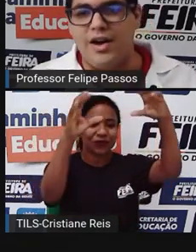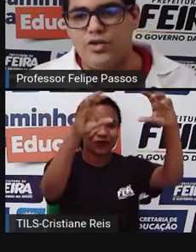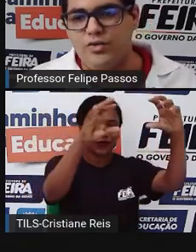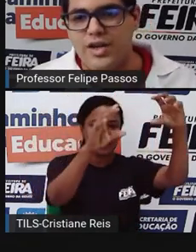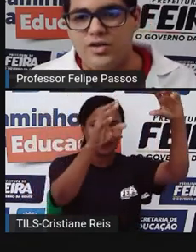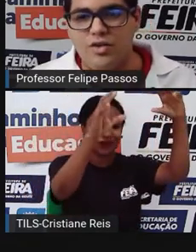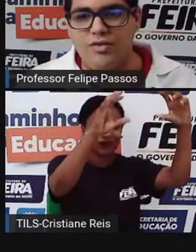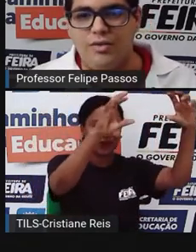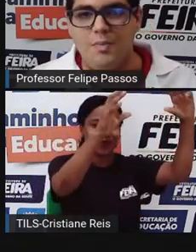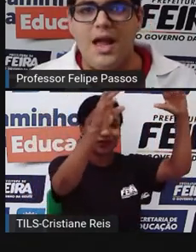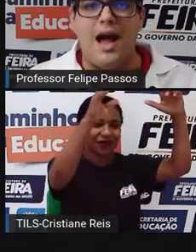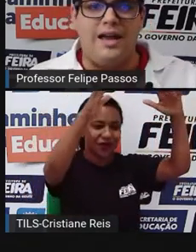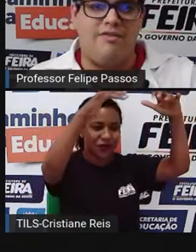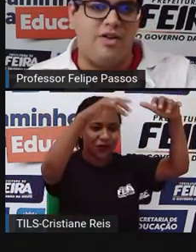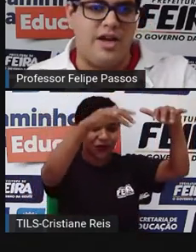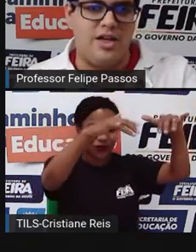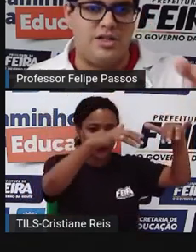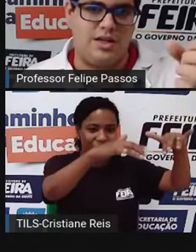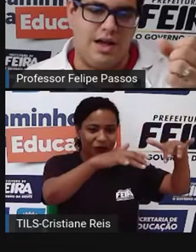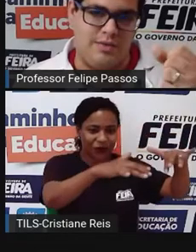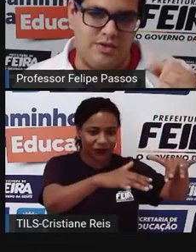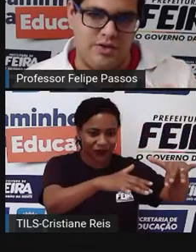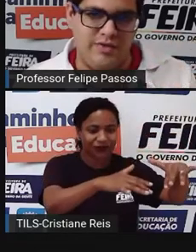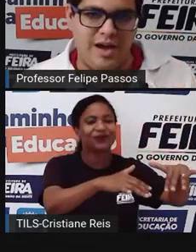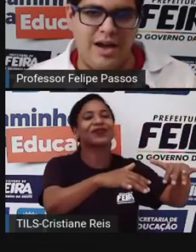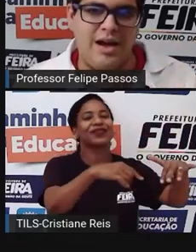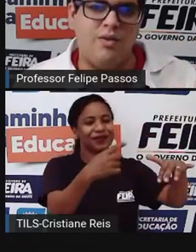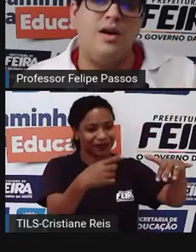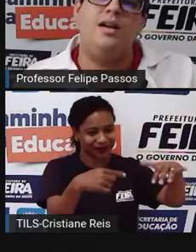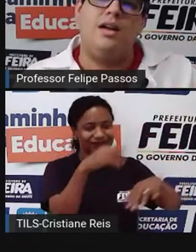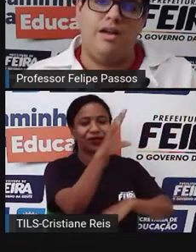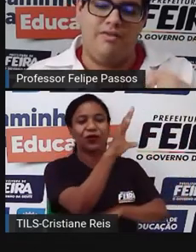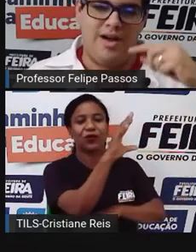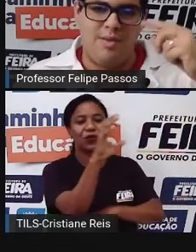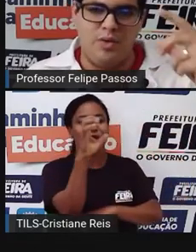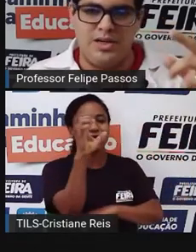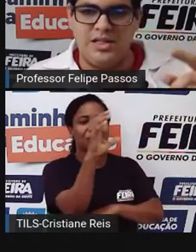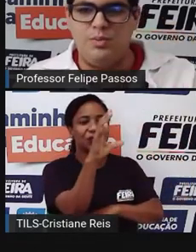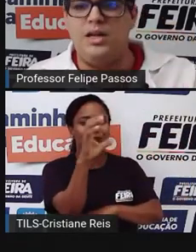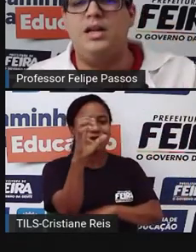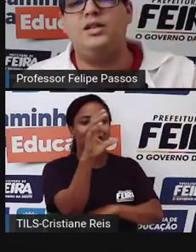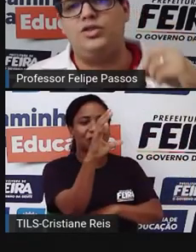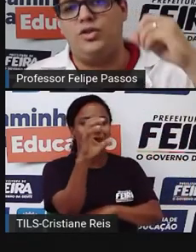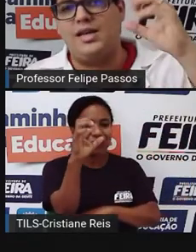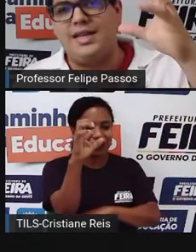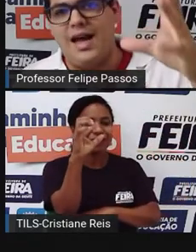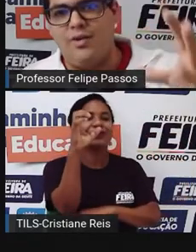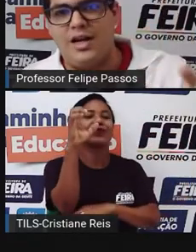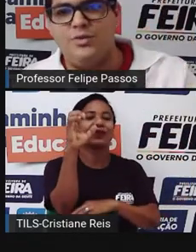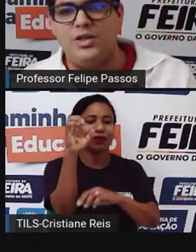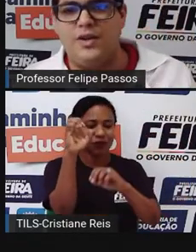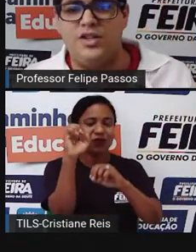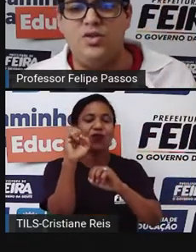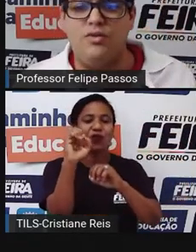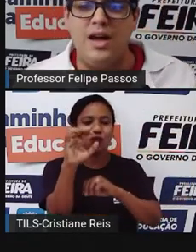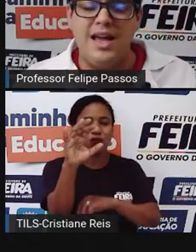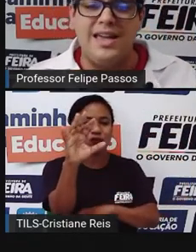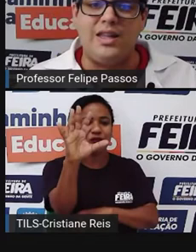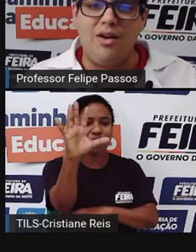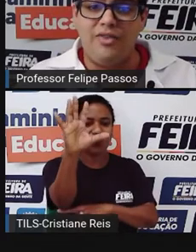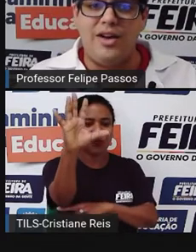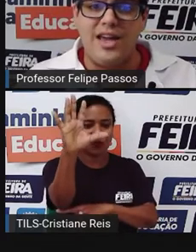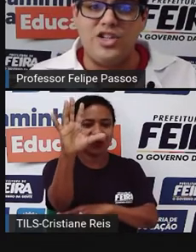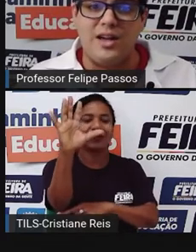e vai chover de novo. Aí a floresta absorve a água, evapotranspira, joga essa água na atmosfera de novo.